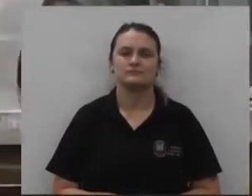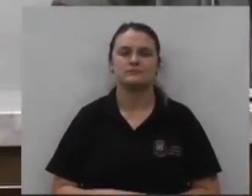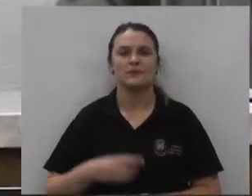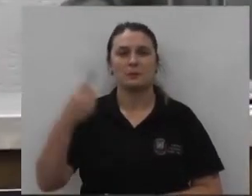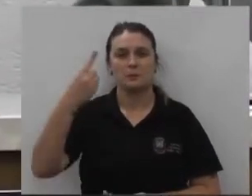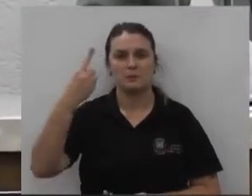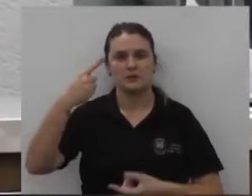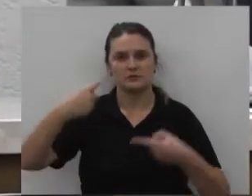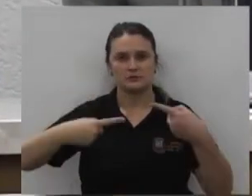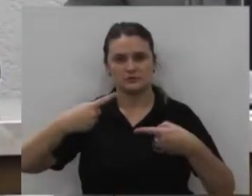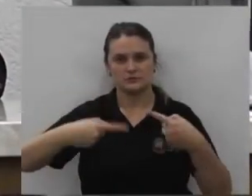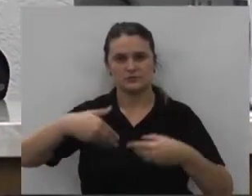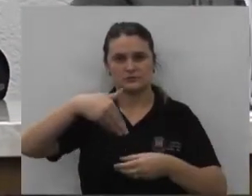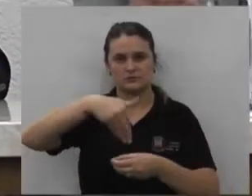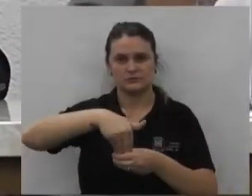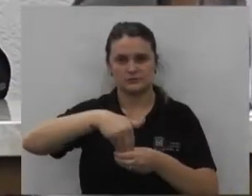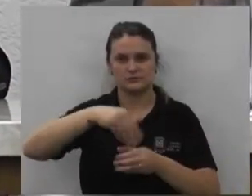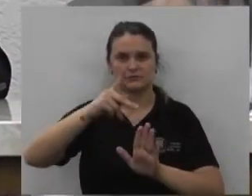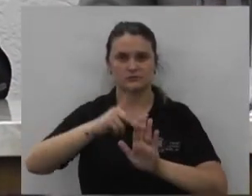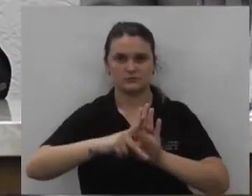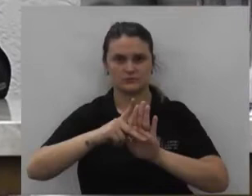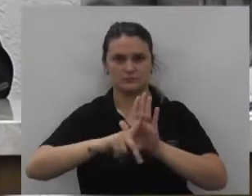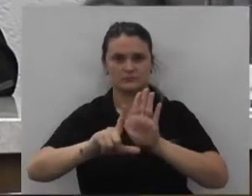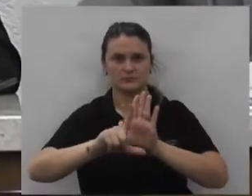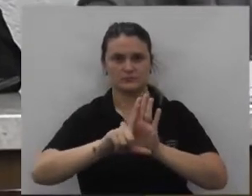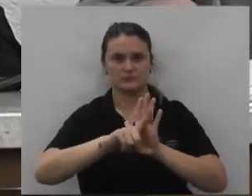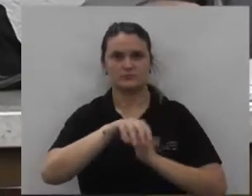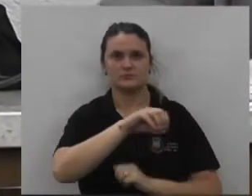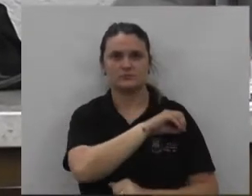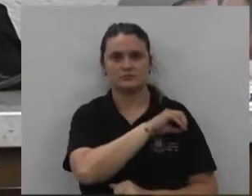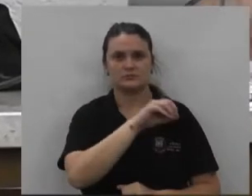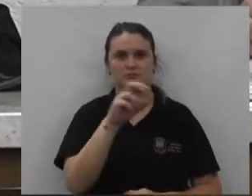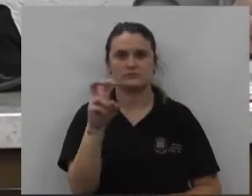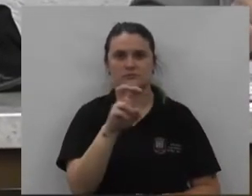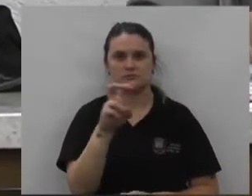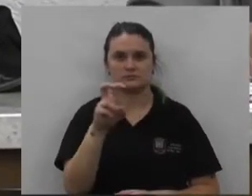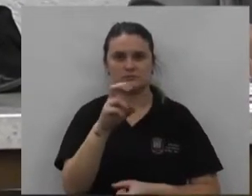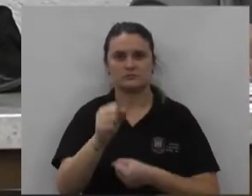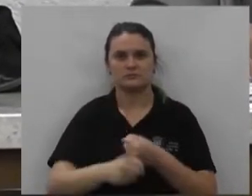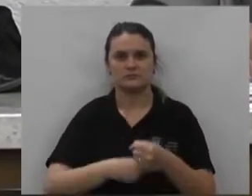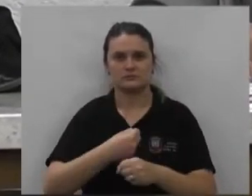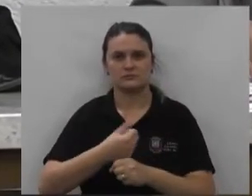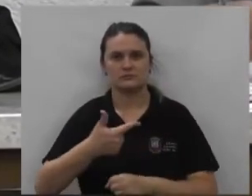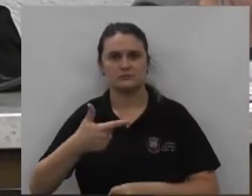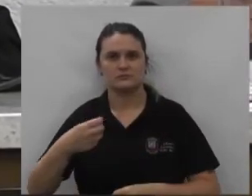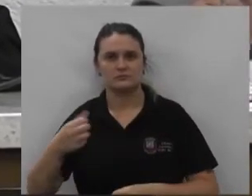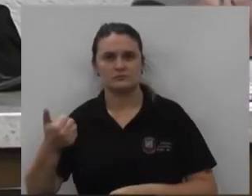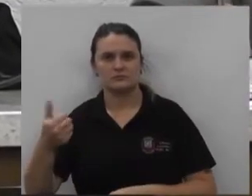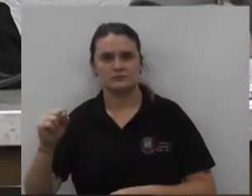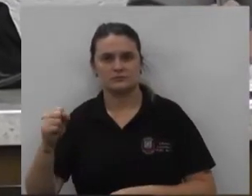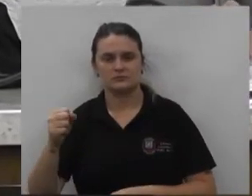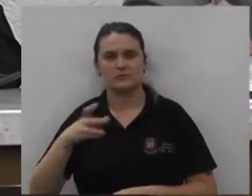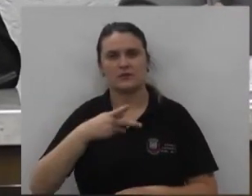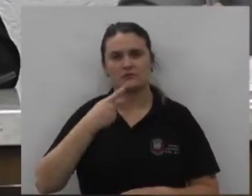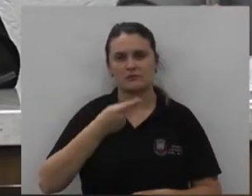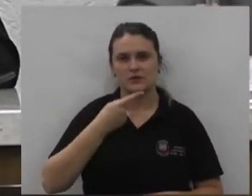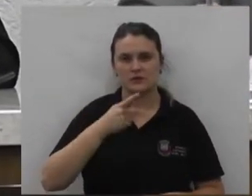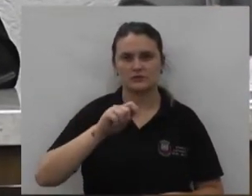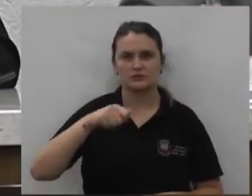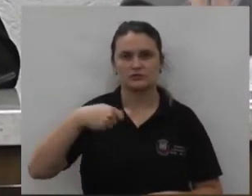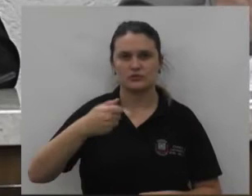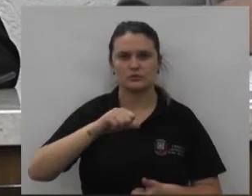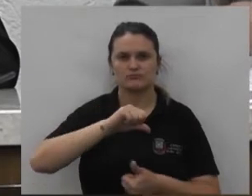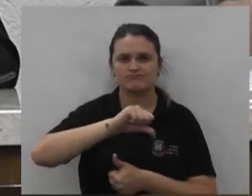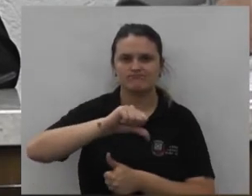em primeira discussão e votação do projeto de lei ordinária número 55 de 2018 dispõe